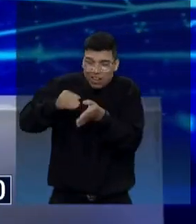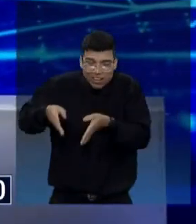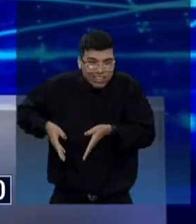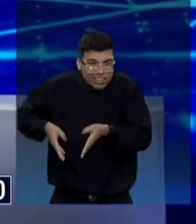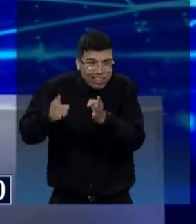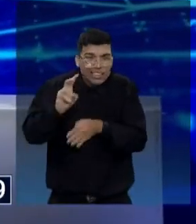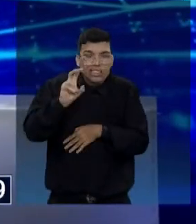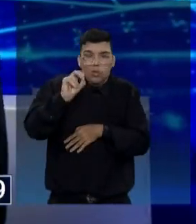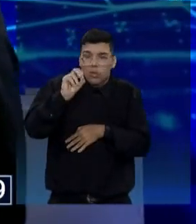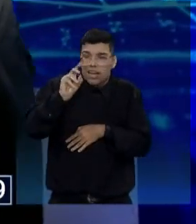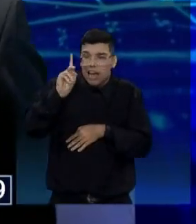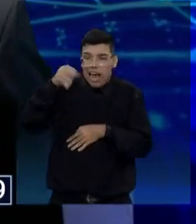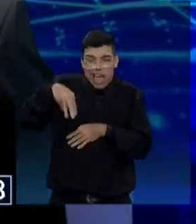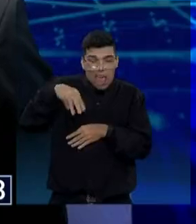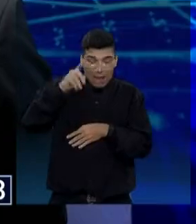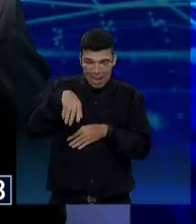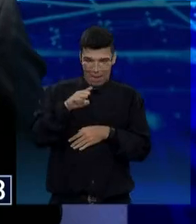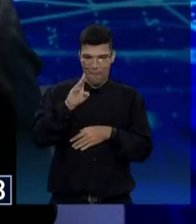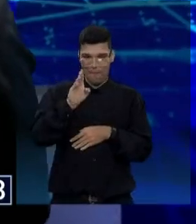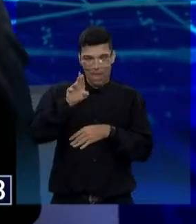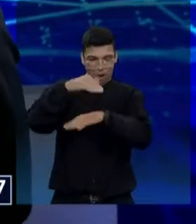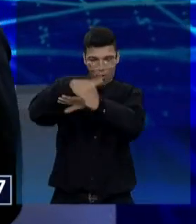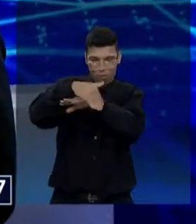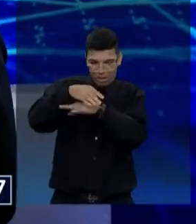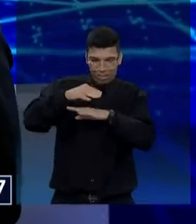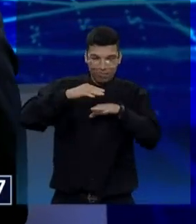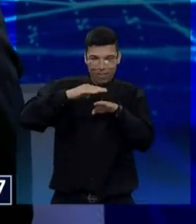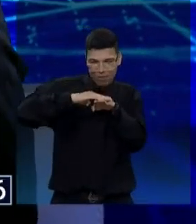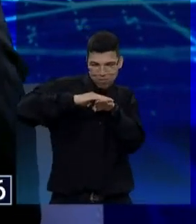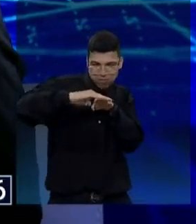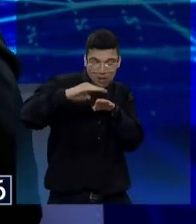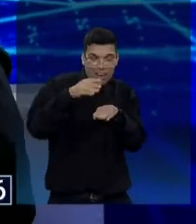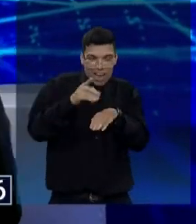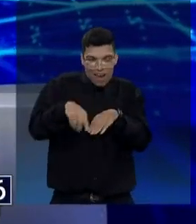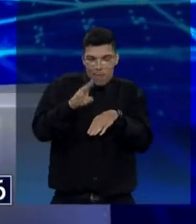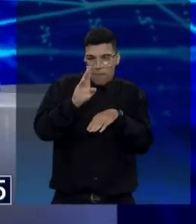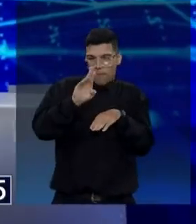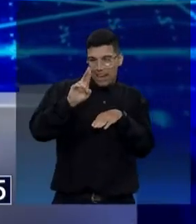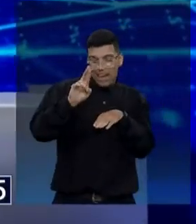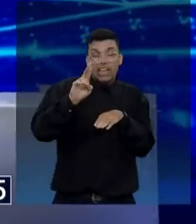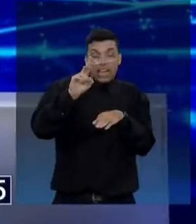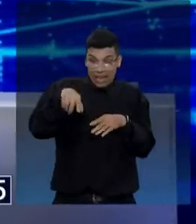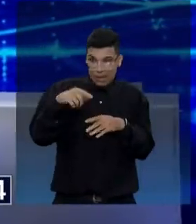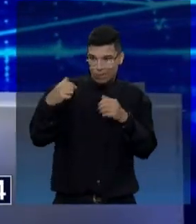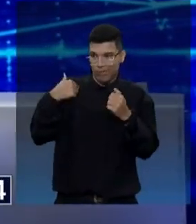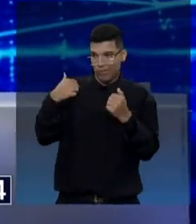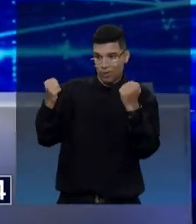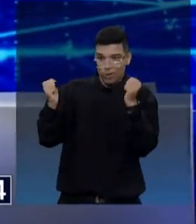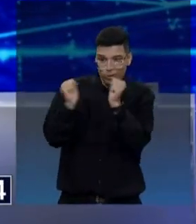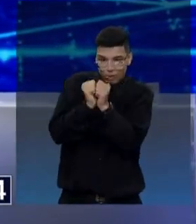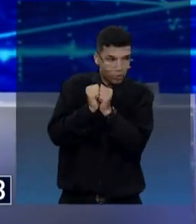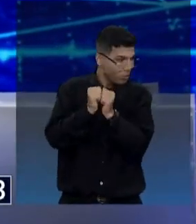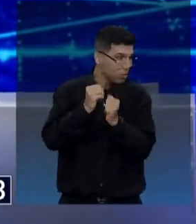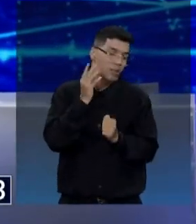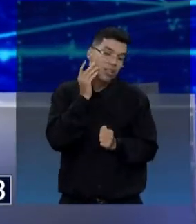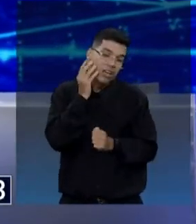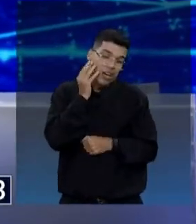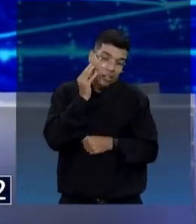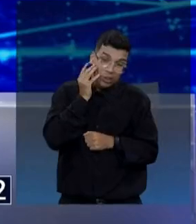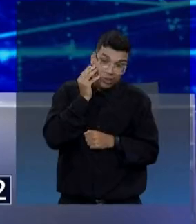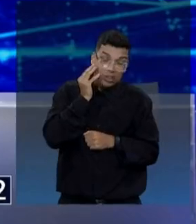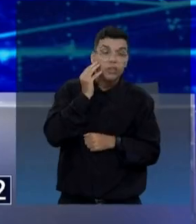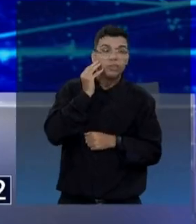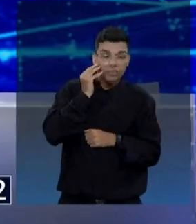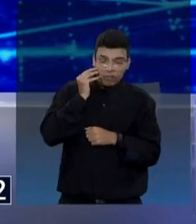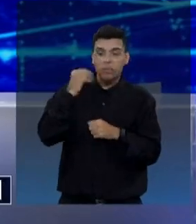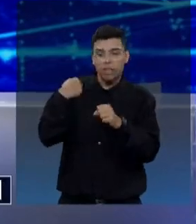passa lá pelo Pará. Quando assumimos o Tarcísio, em seis meses, com o Exército Brasileiro, fez essa obra. Que